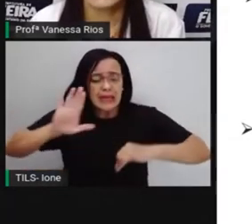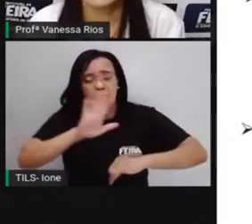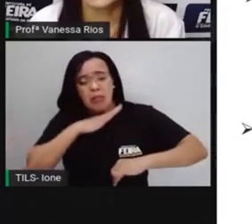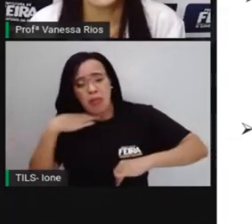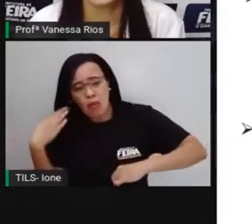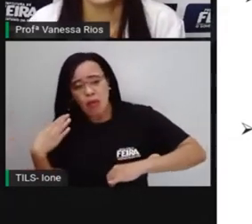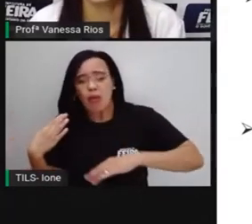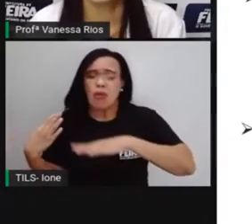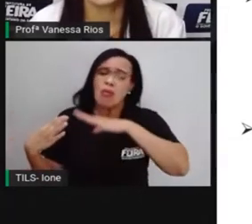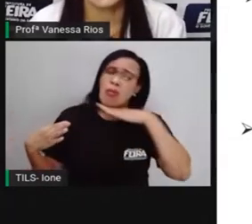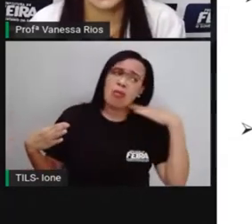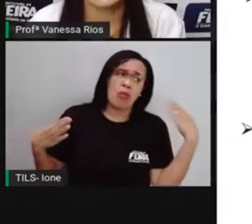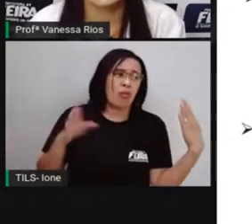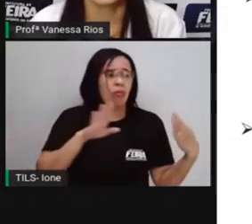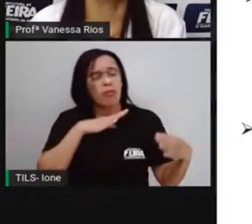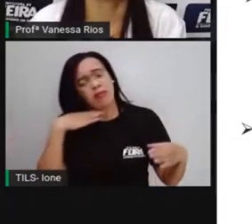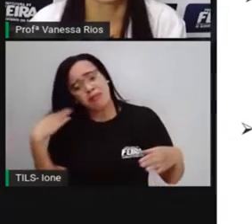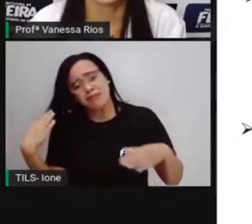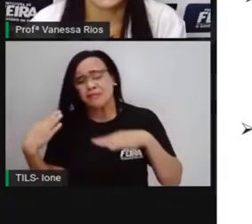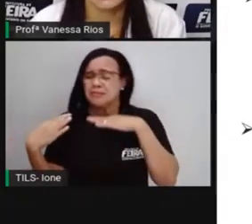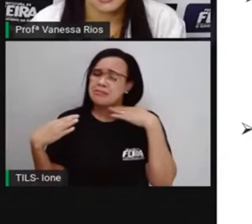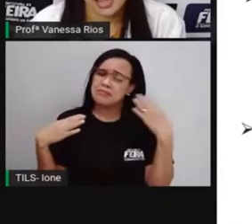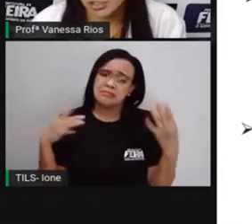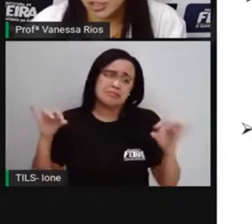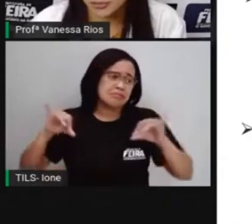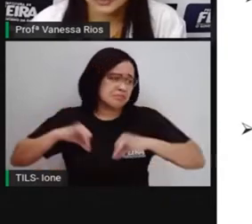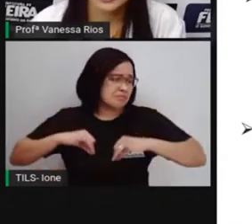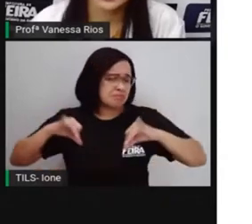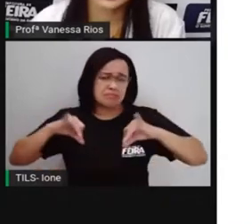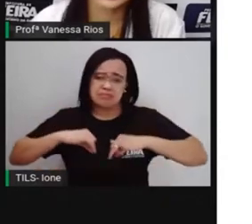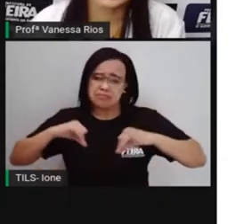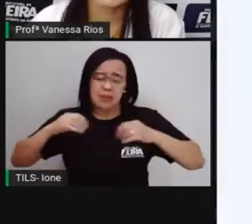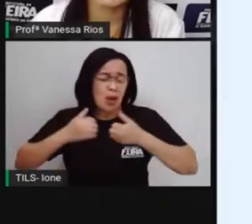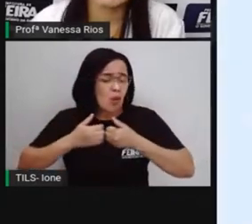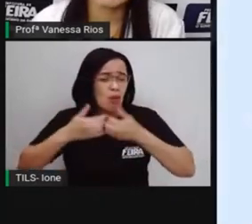sofrimento já se iniciasse desde a viagem.